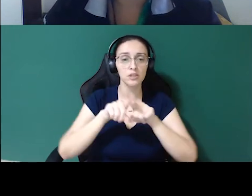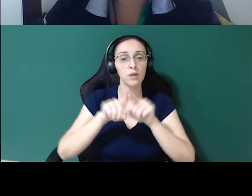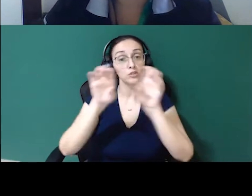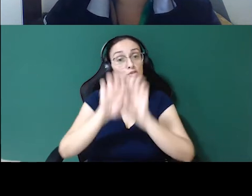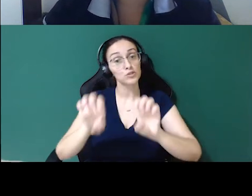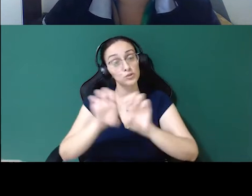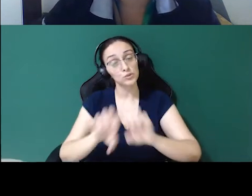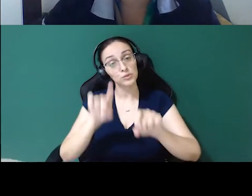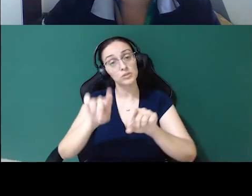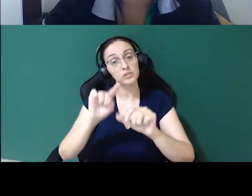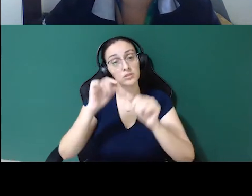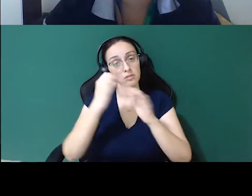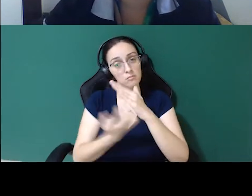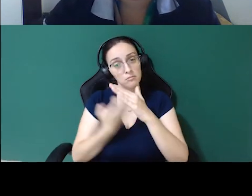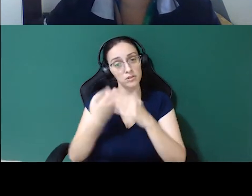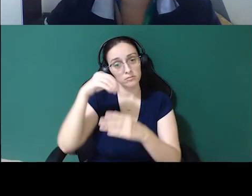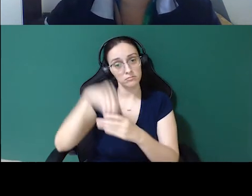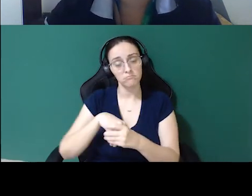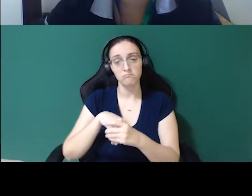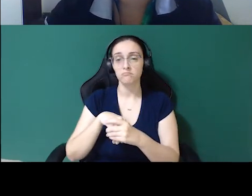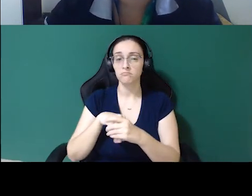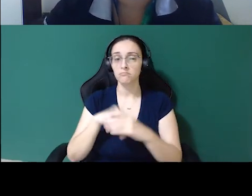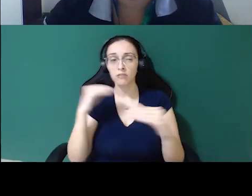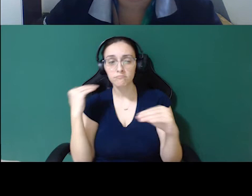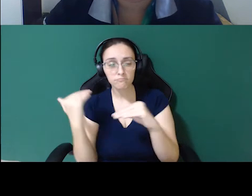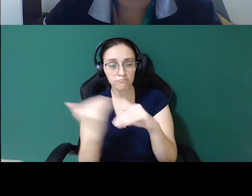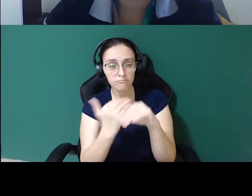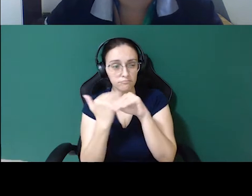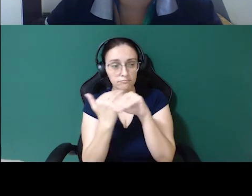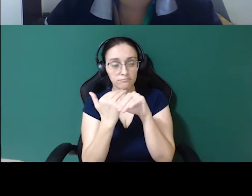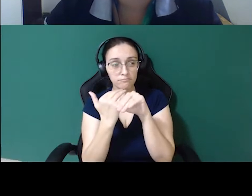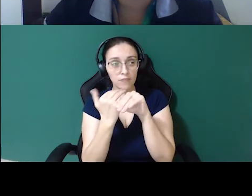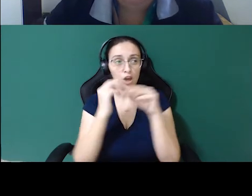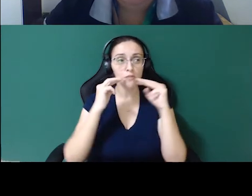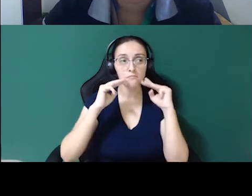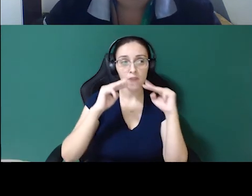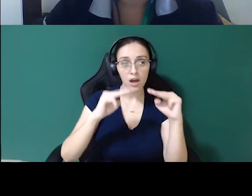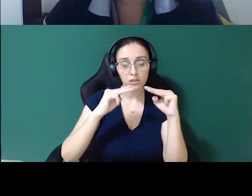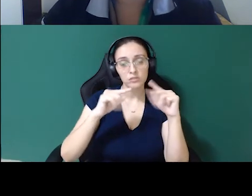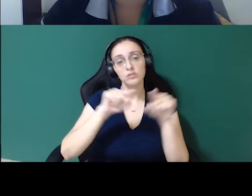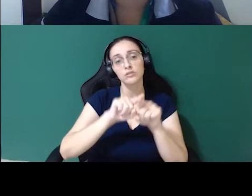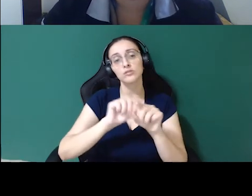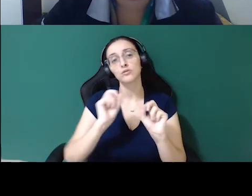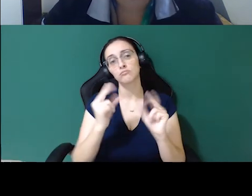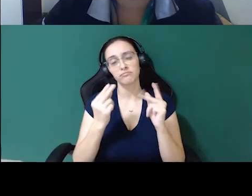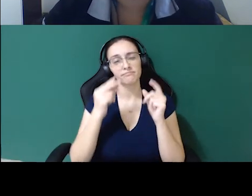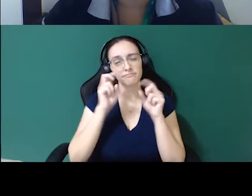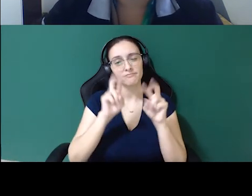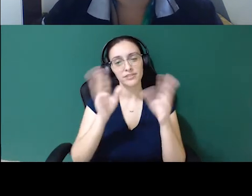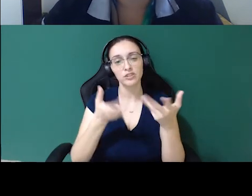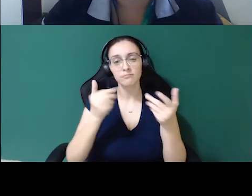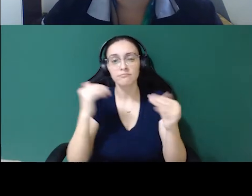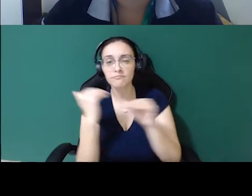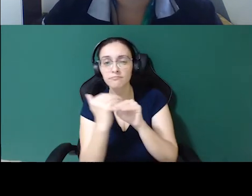ela alinhar junto com o setor de marketing toda essa comunicação de apoio às mulheres, de termos, então,